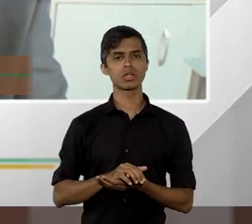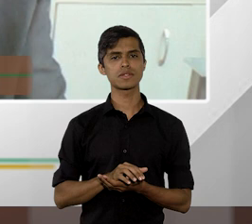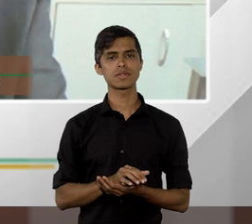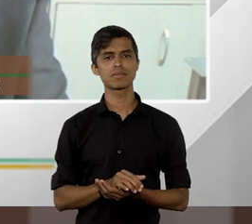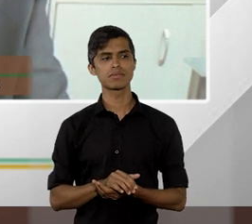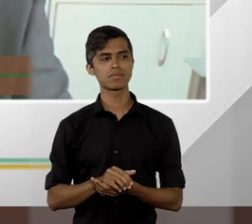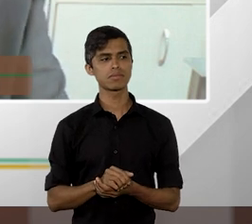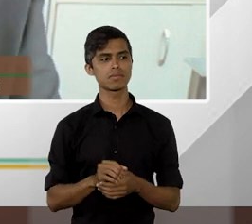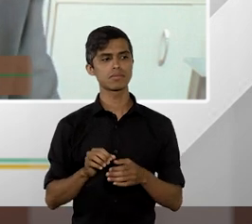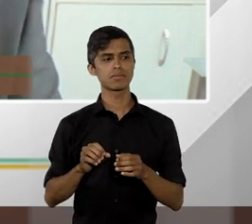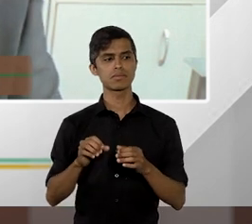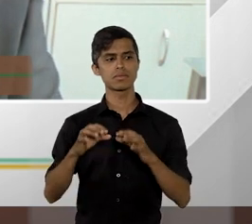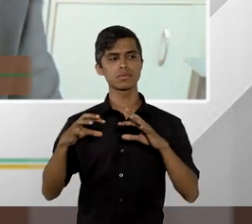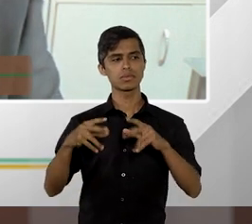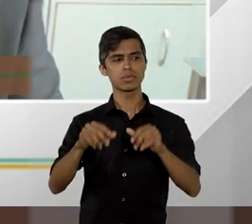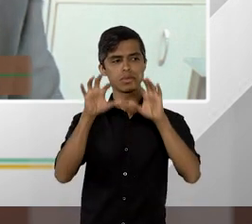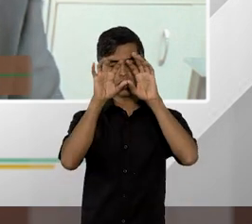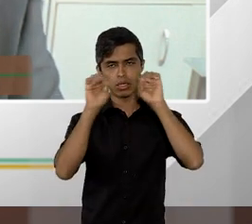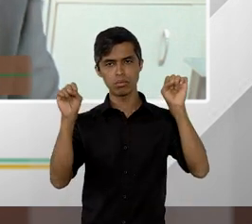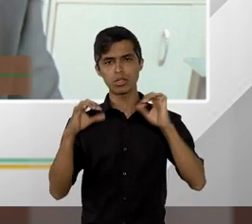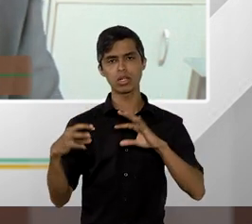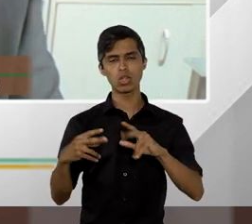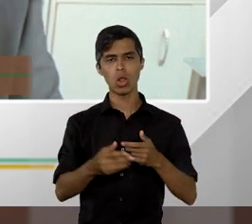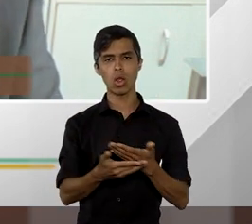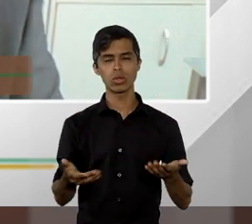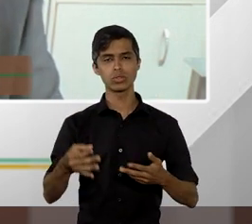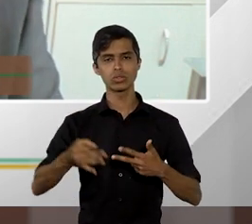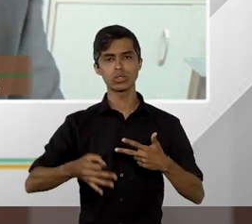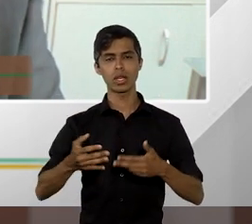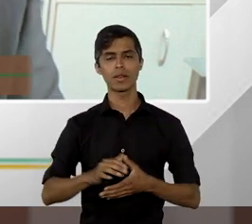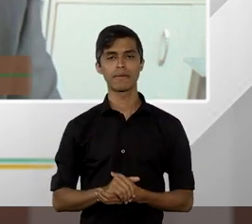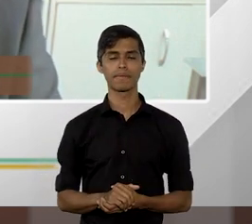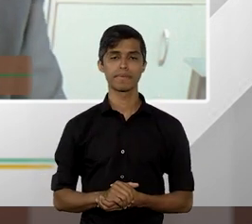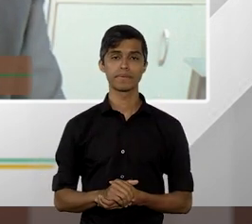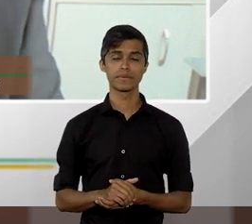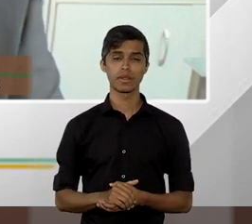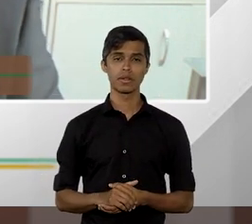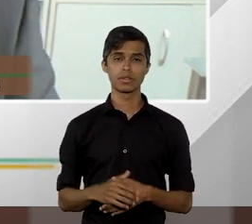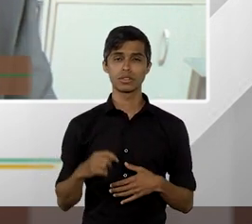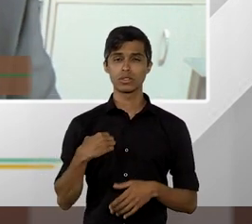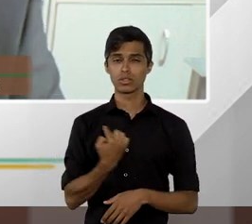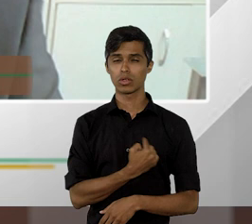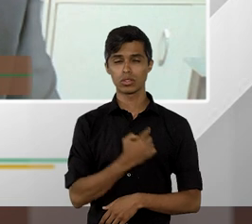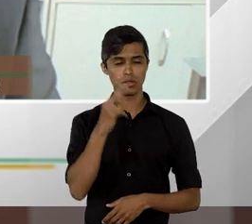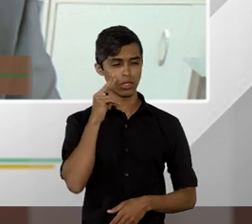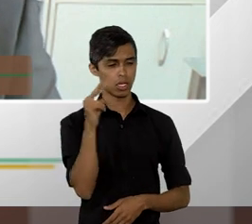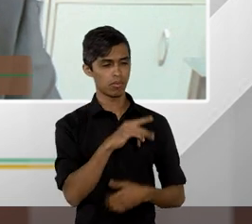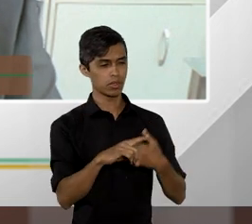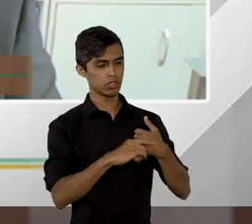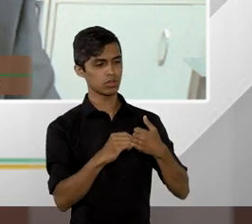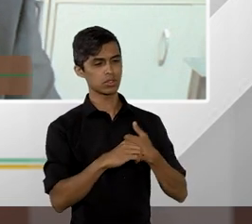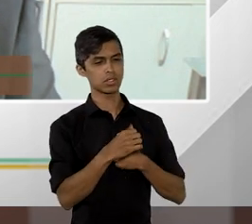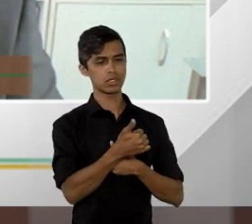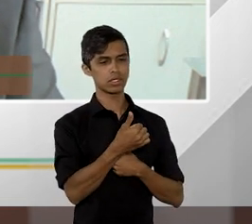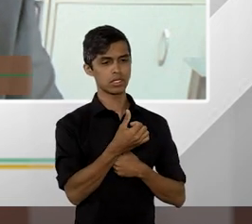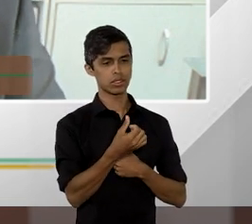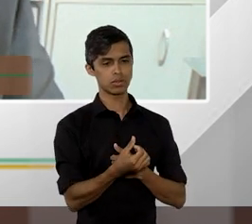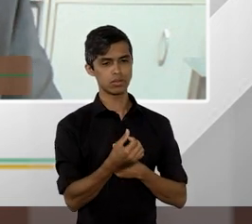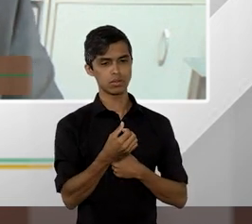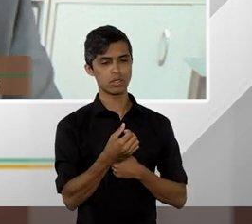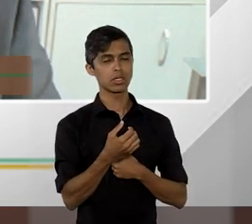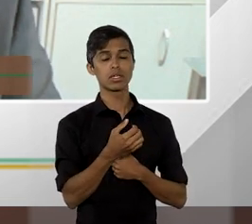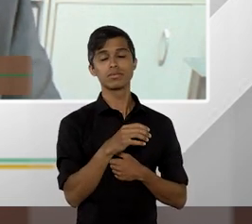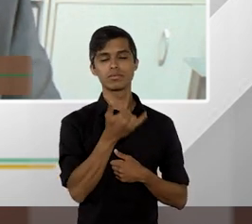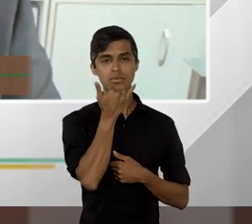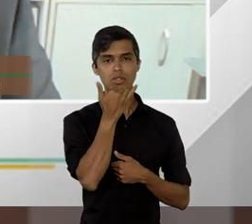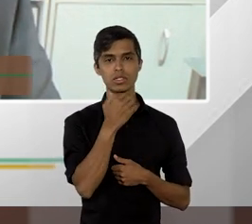devemos pensar o poder judiciário. Se nós olharmos o artigo 105 da Constituição, fica muito claro